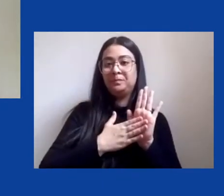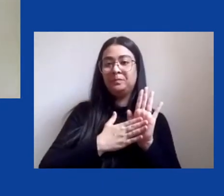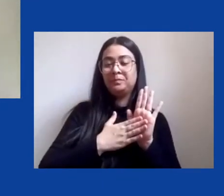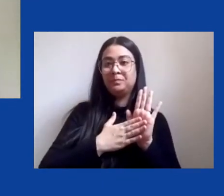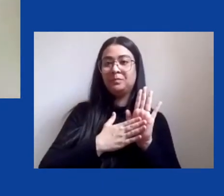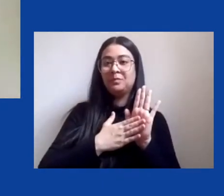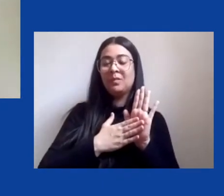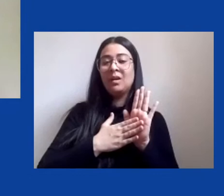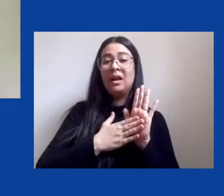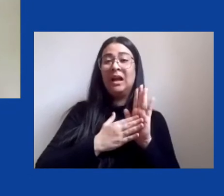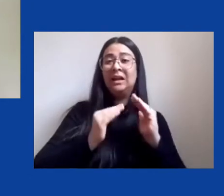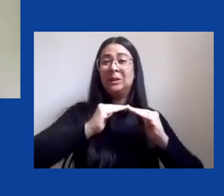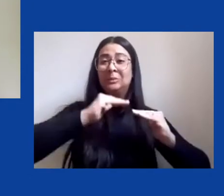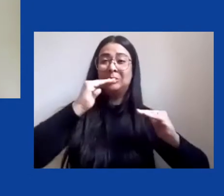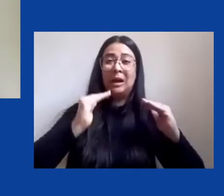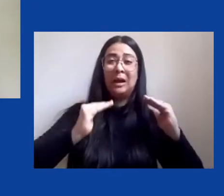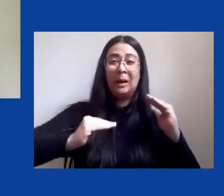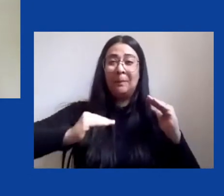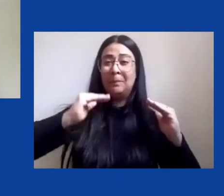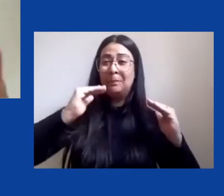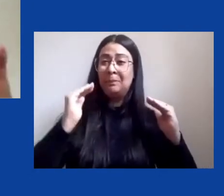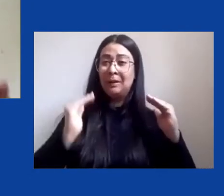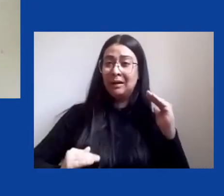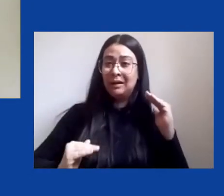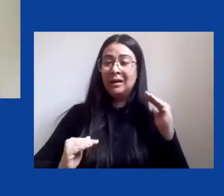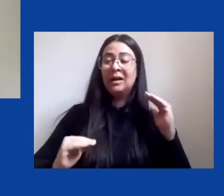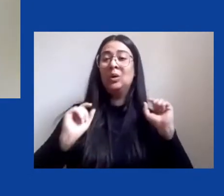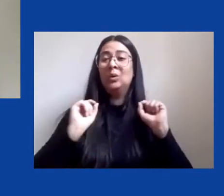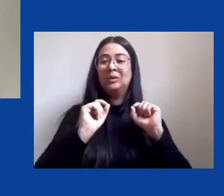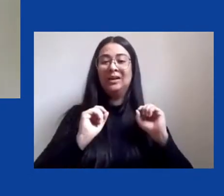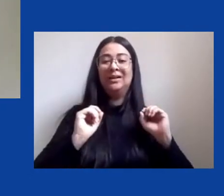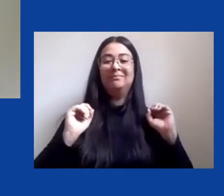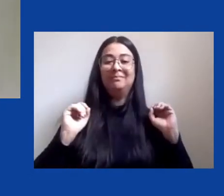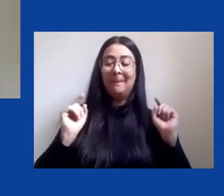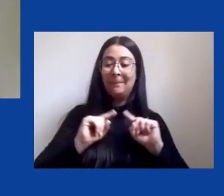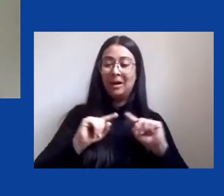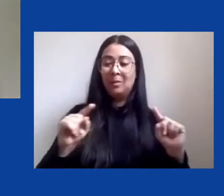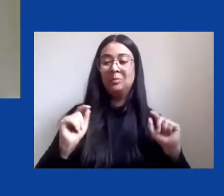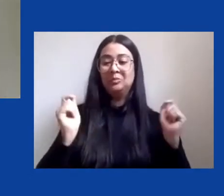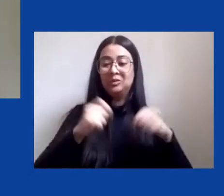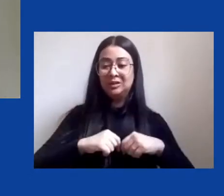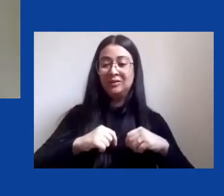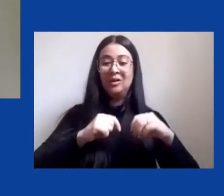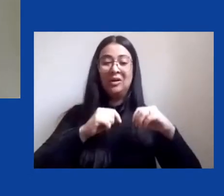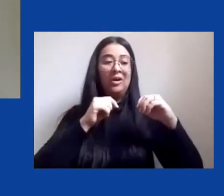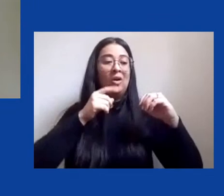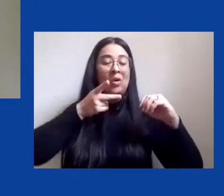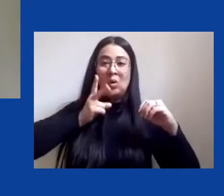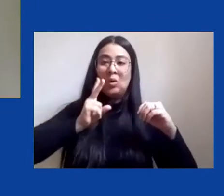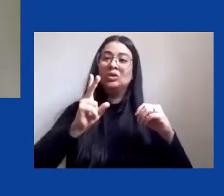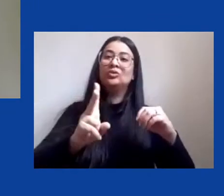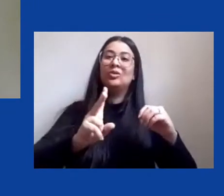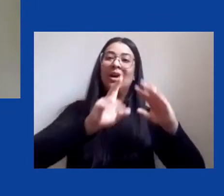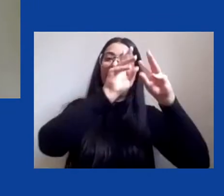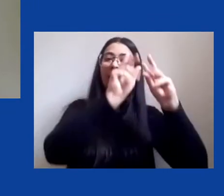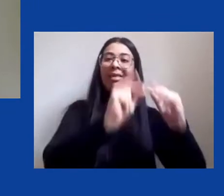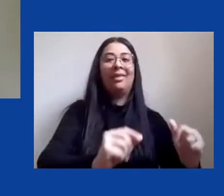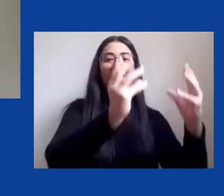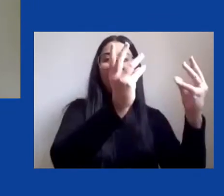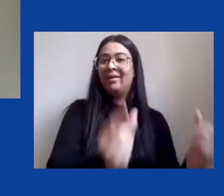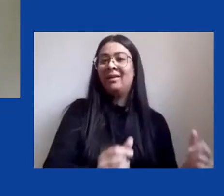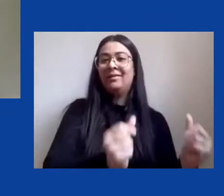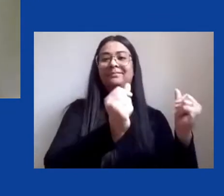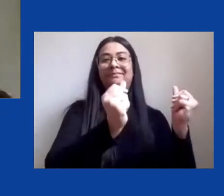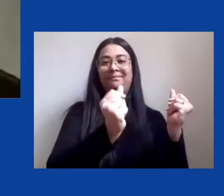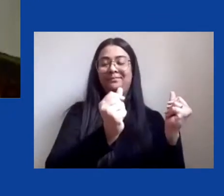desregulatórias para viabilizar, estabilizar esse novo status quo de destruição permanente, a desarticulação do sistema de